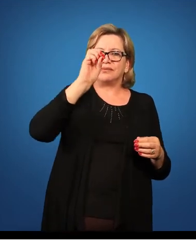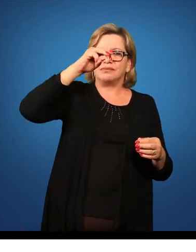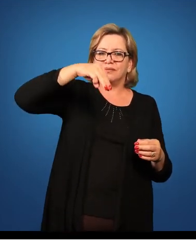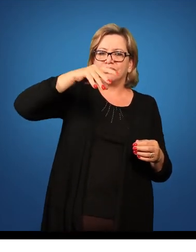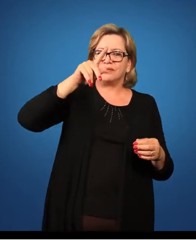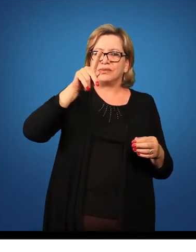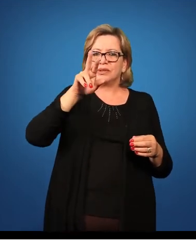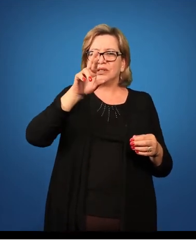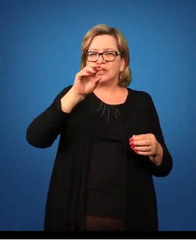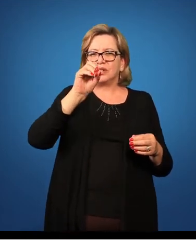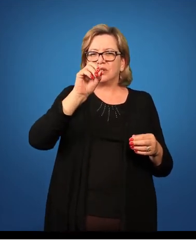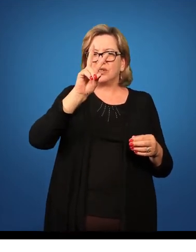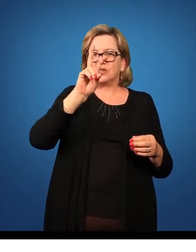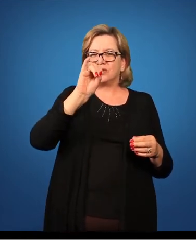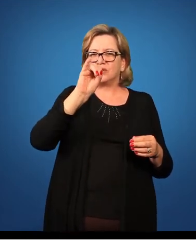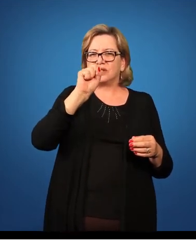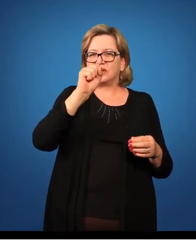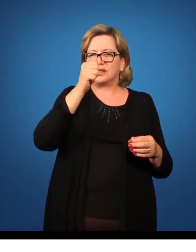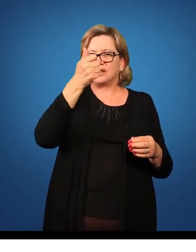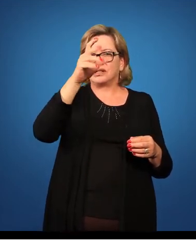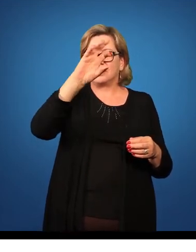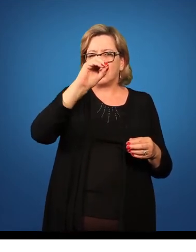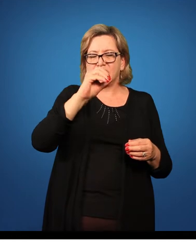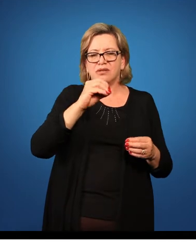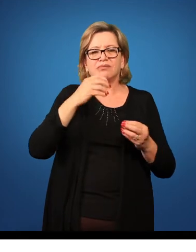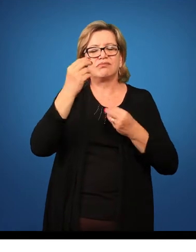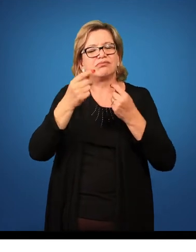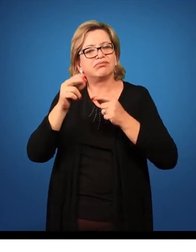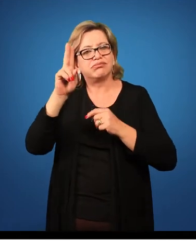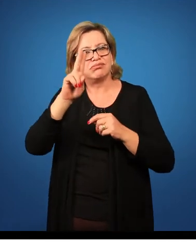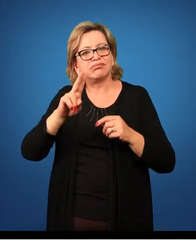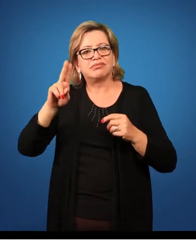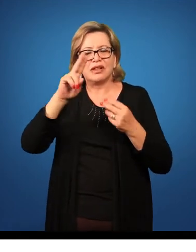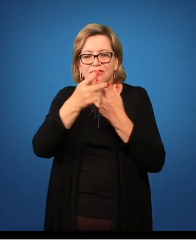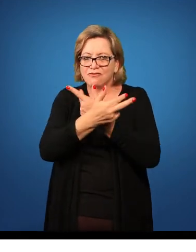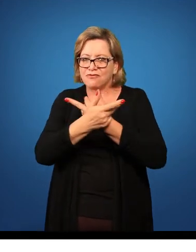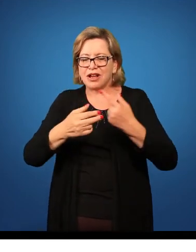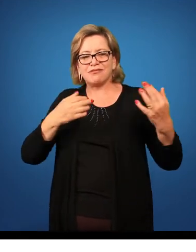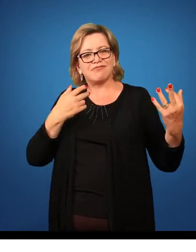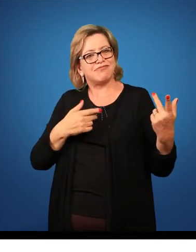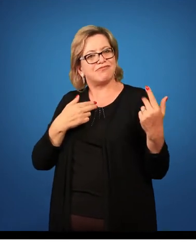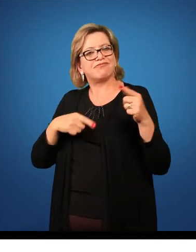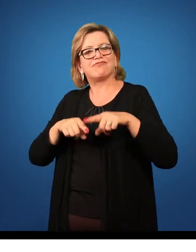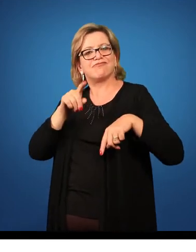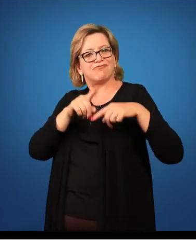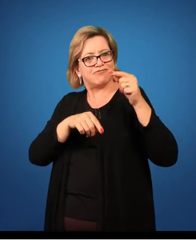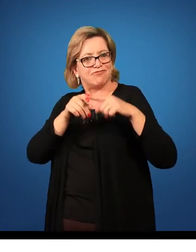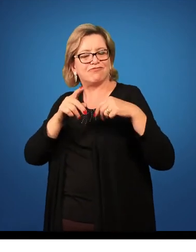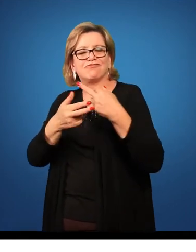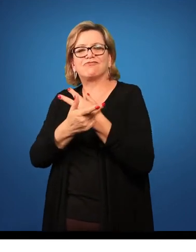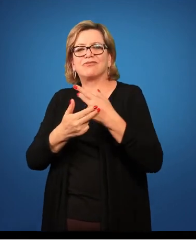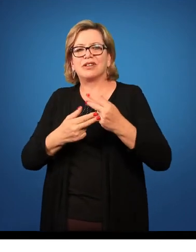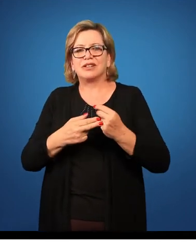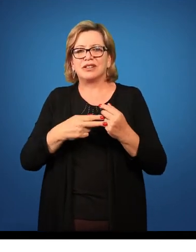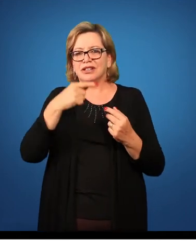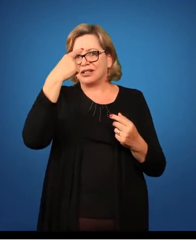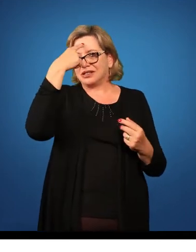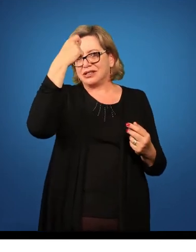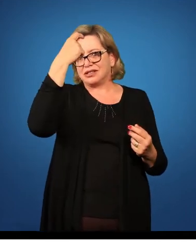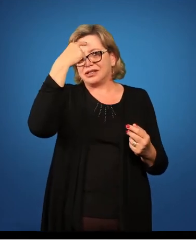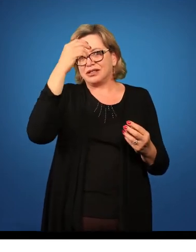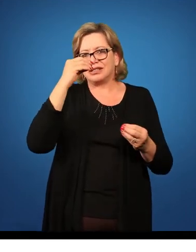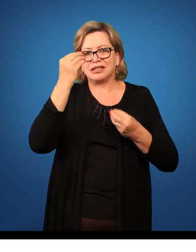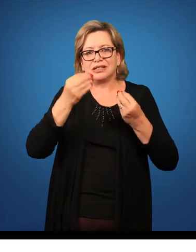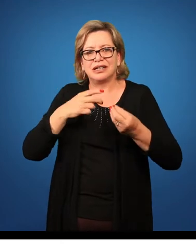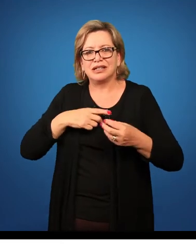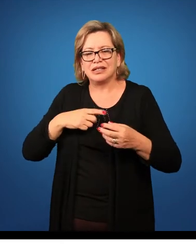Então, o Instrumental Orph é um conjunto de instrumentos idealizados por ele, o qual é